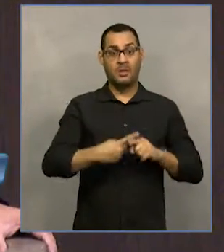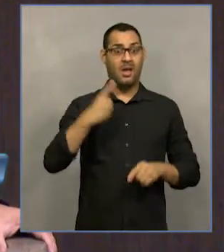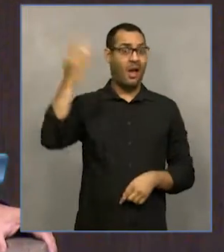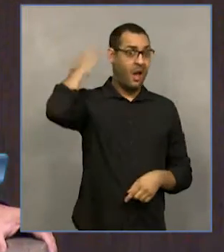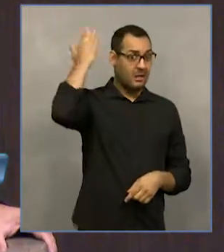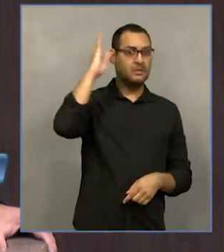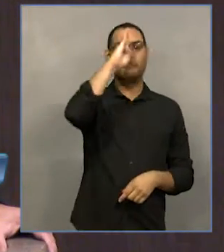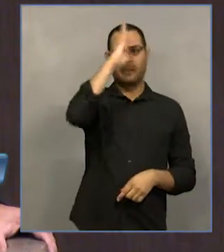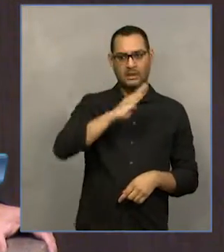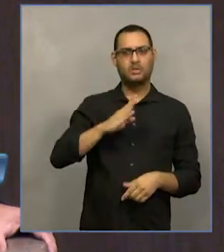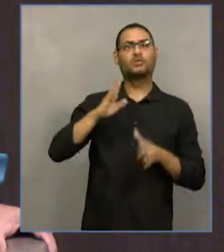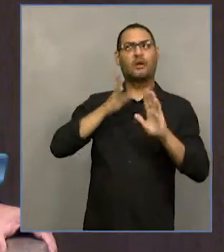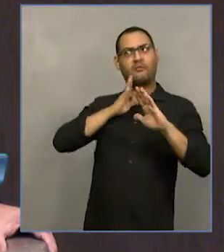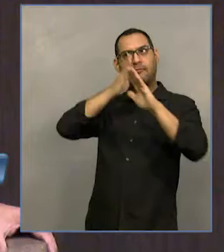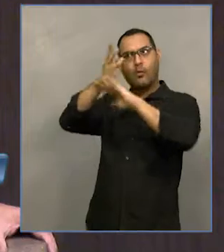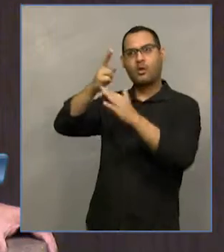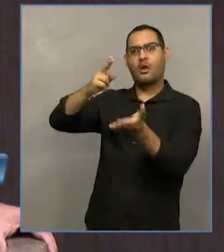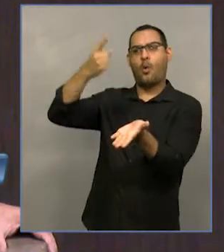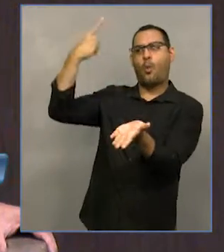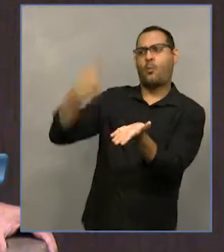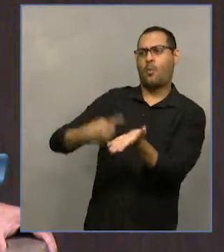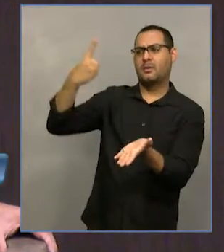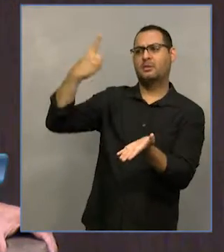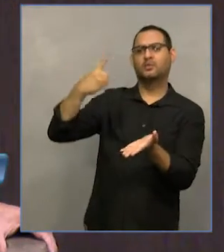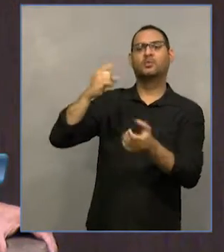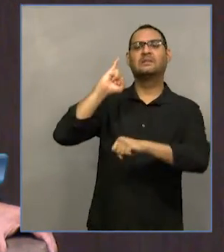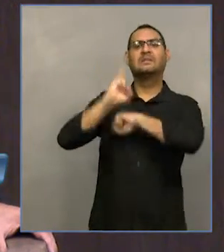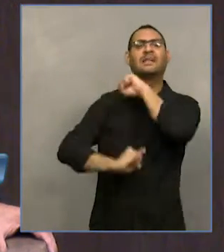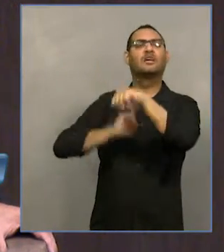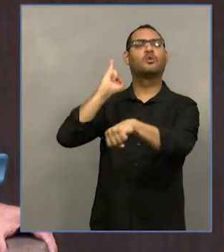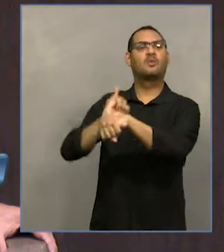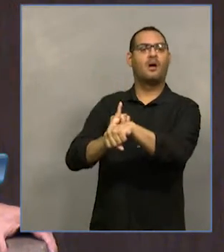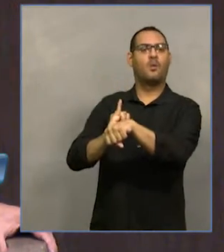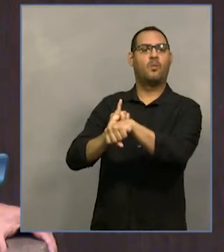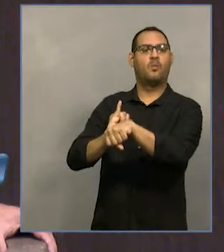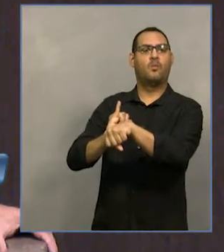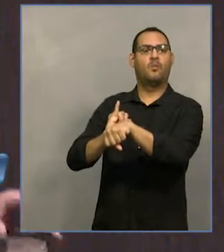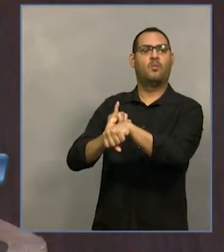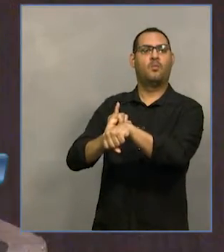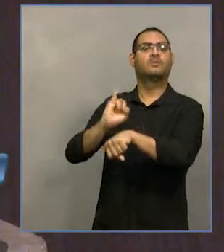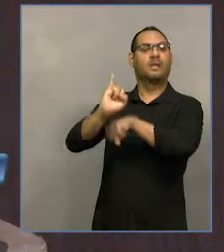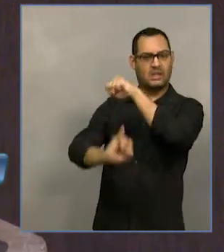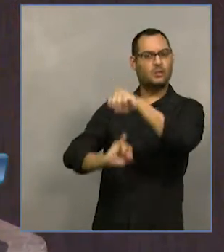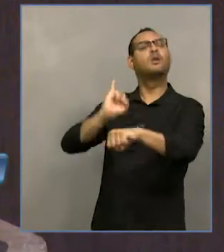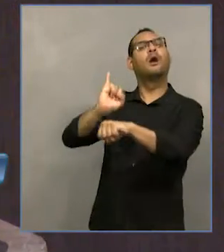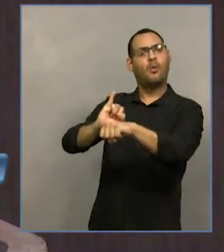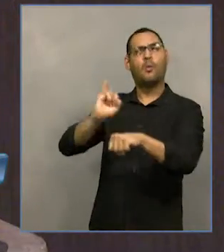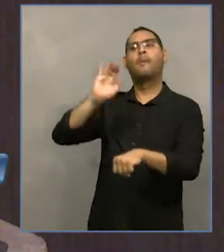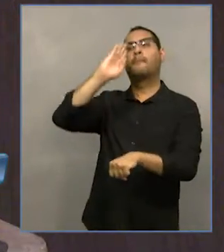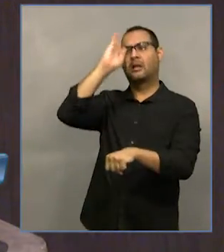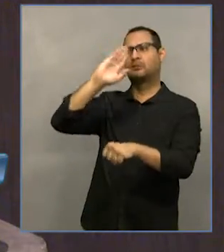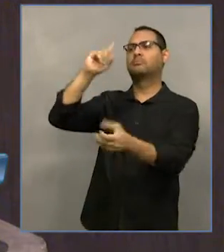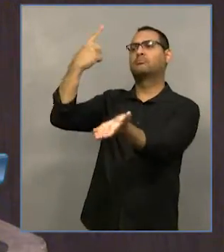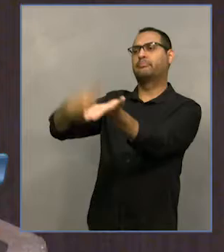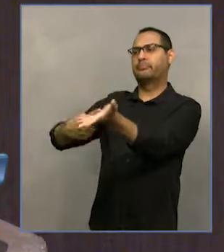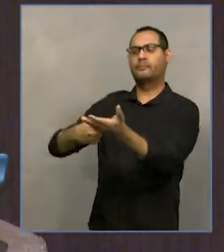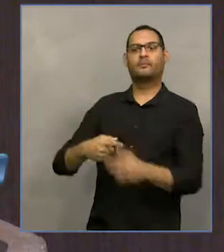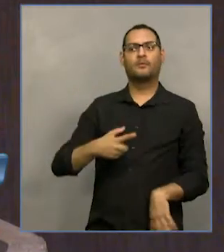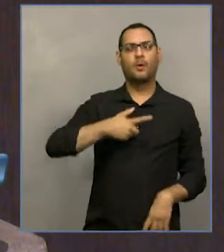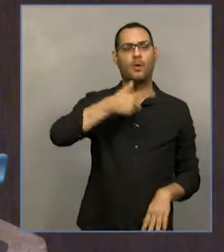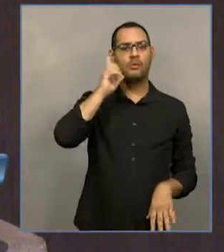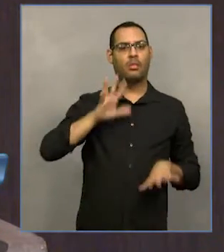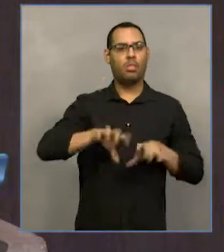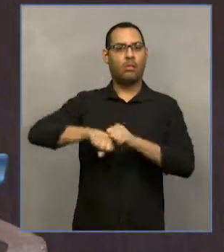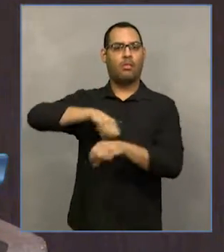há mais de 20 anos em sede de tratados internacionais. Veja, durante a ditadura militar,